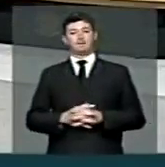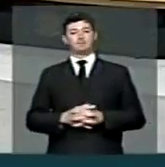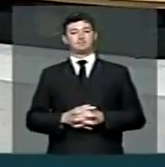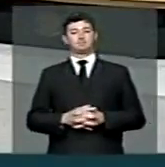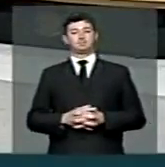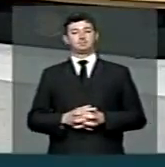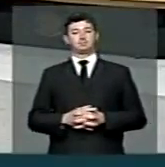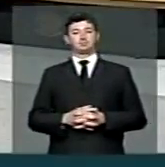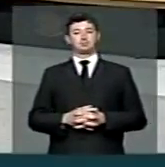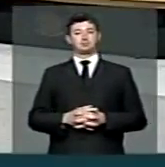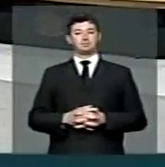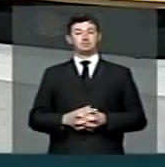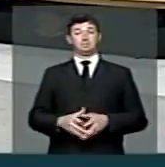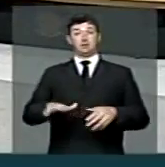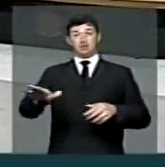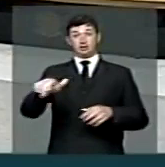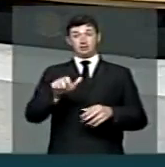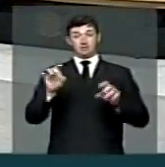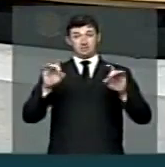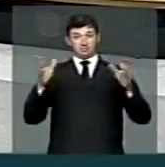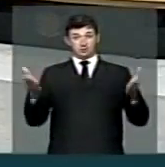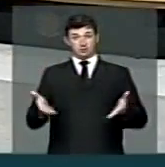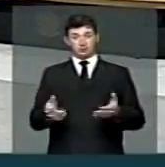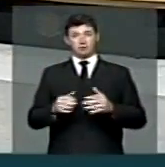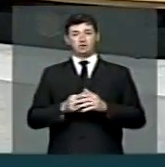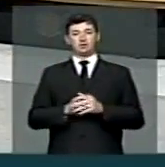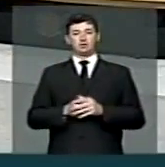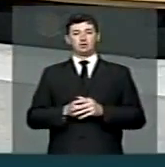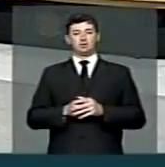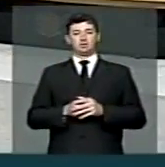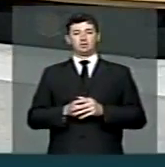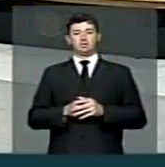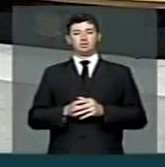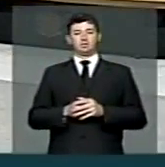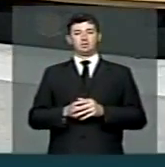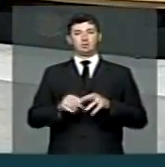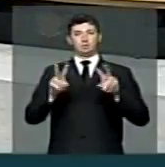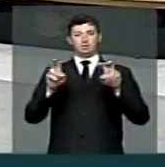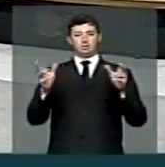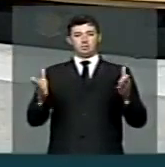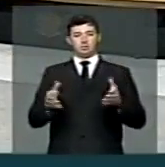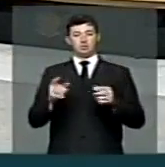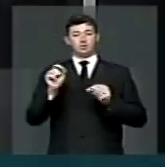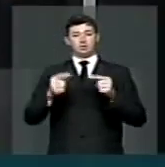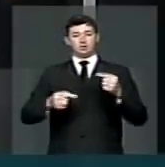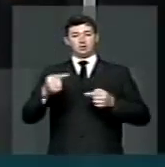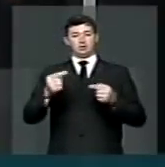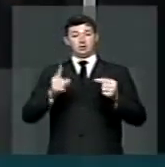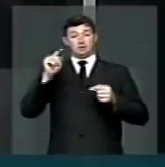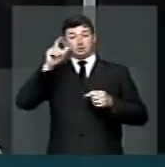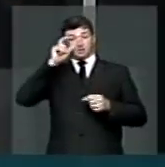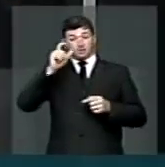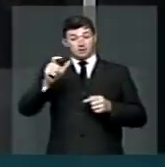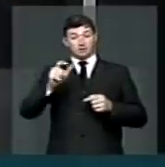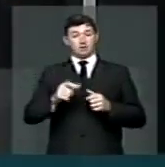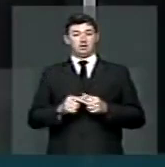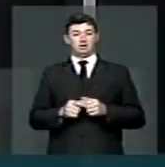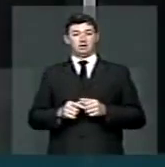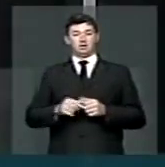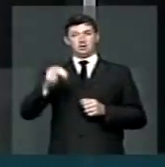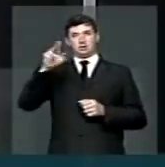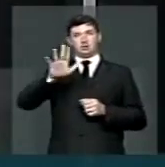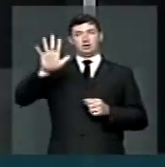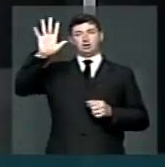esta convocação extraordinária tem como tema um assunto de interesse do